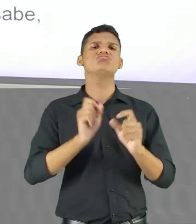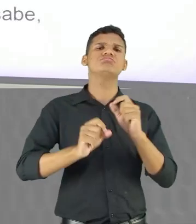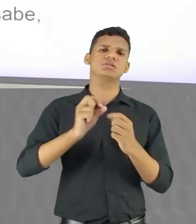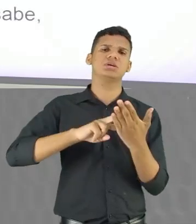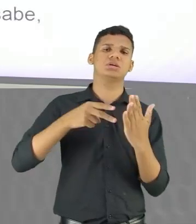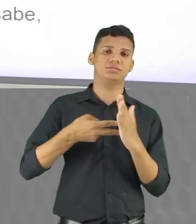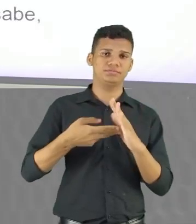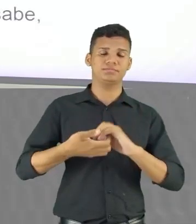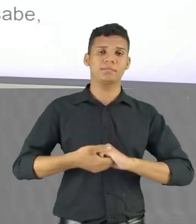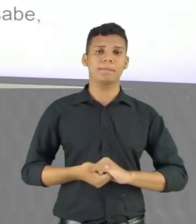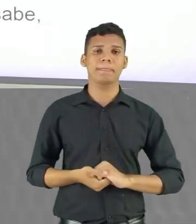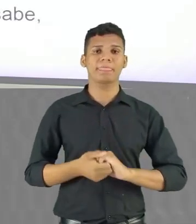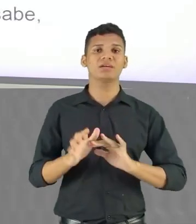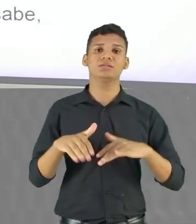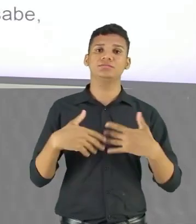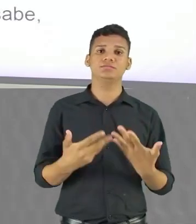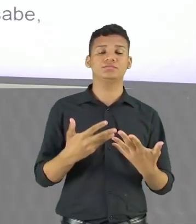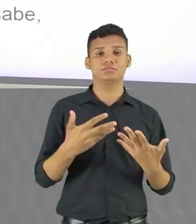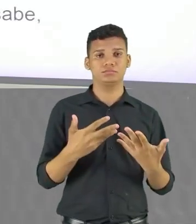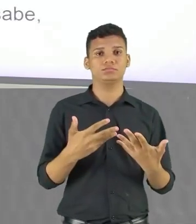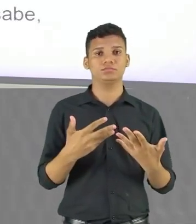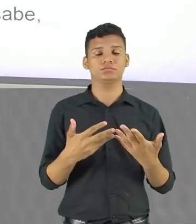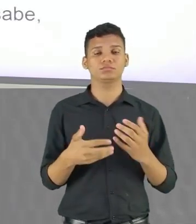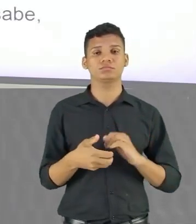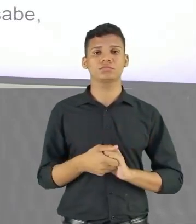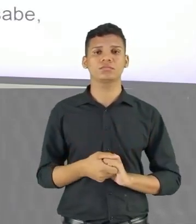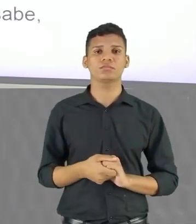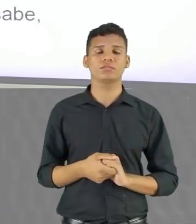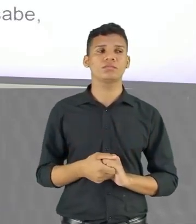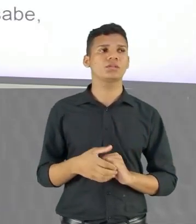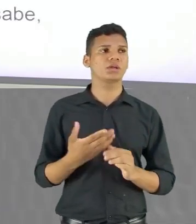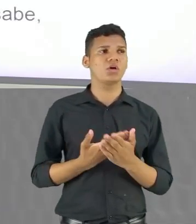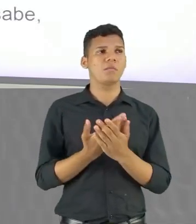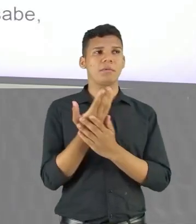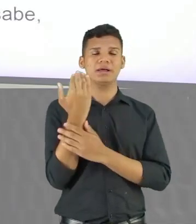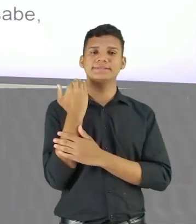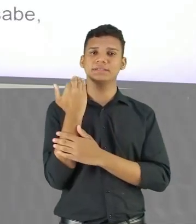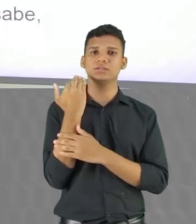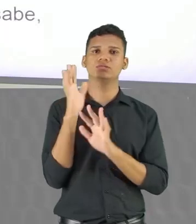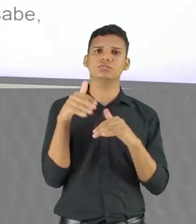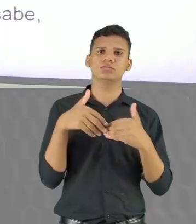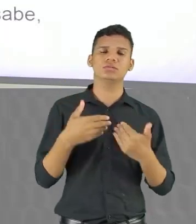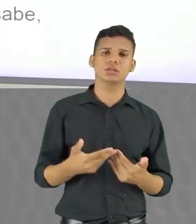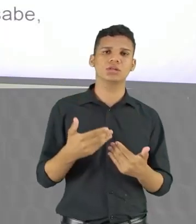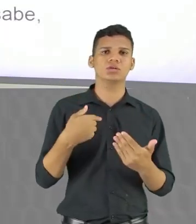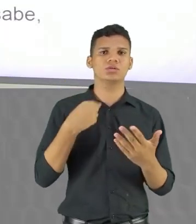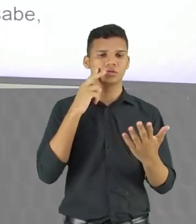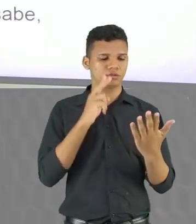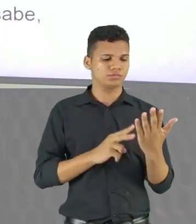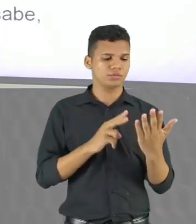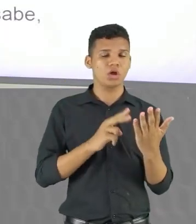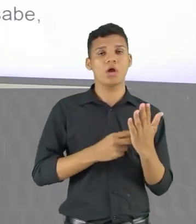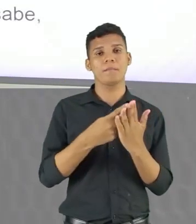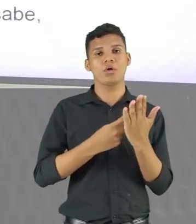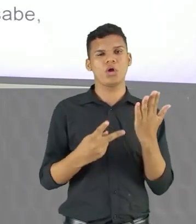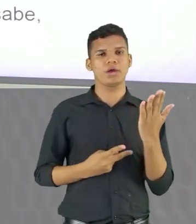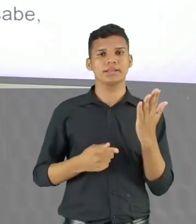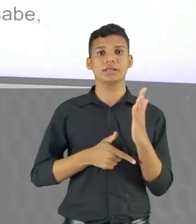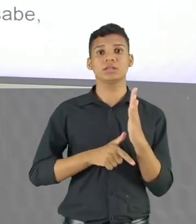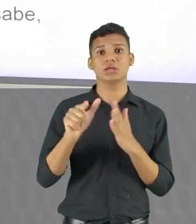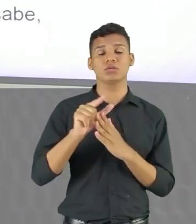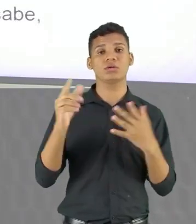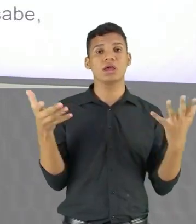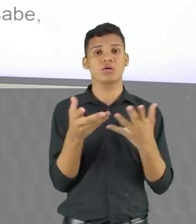partir da leitura desse poema. Então, a gente percebe que já tem um pouco mais de mudança, a gente já saiu lá daquele poema que a gente viu do poeta anterior,